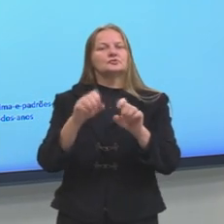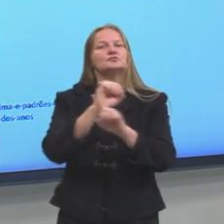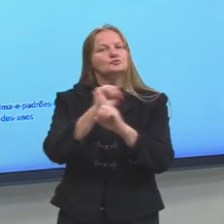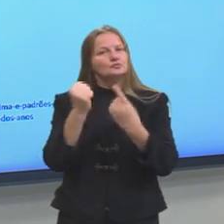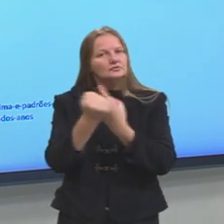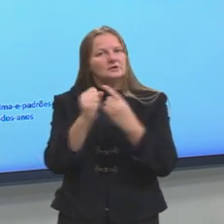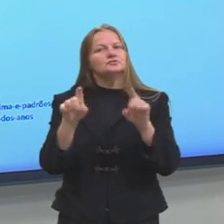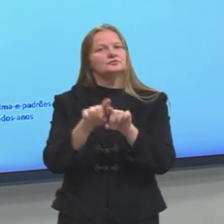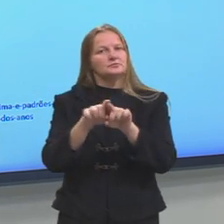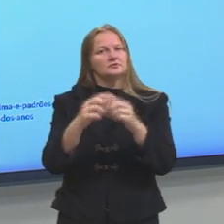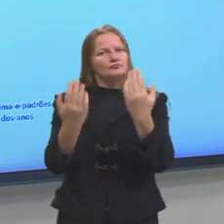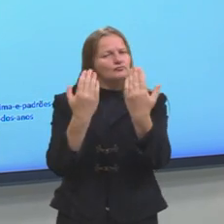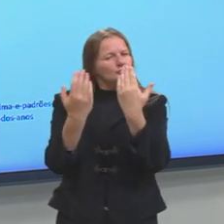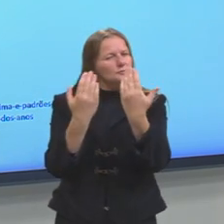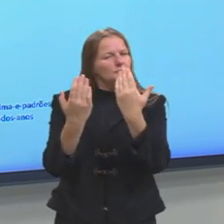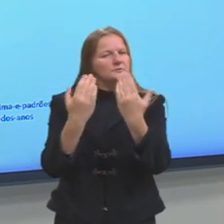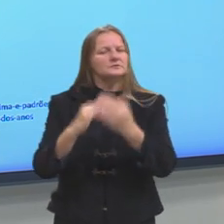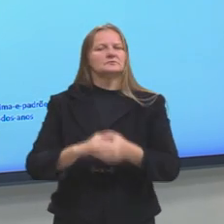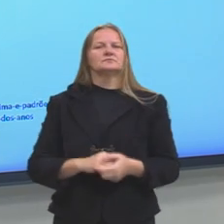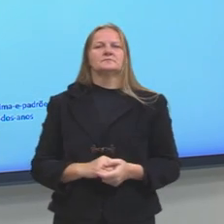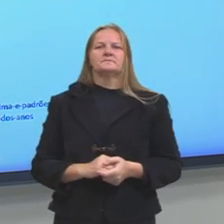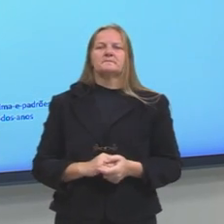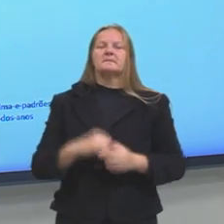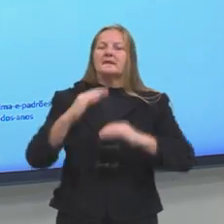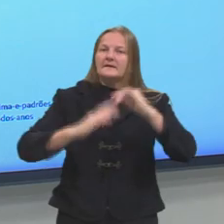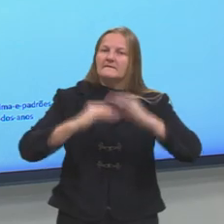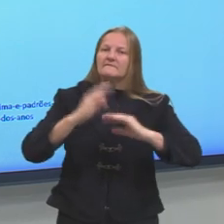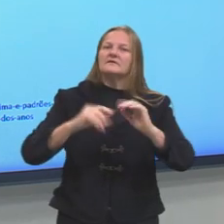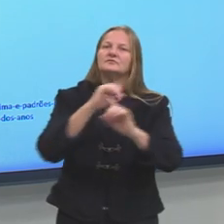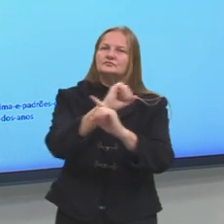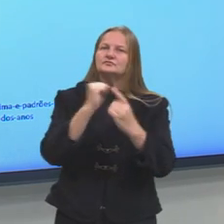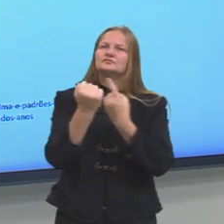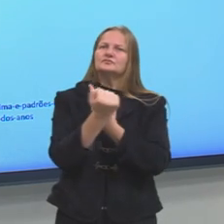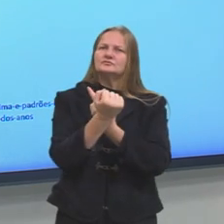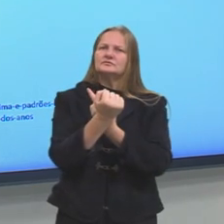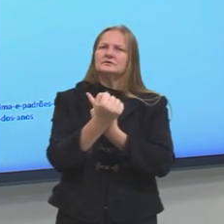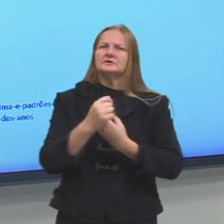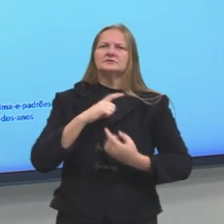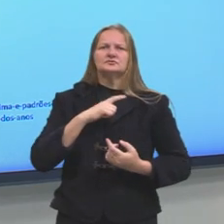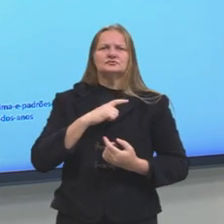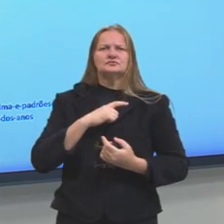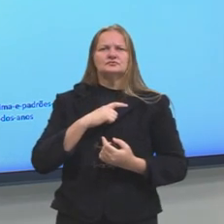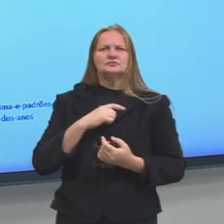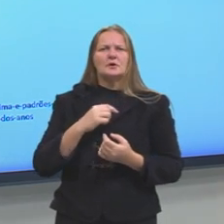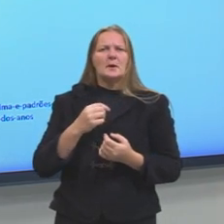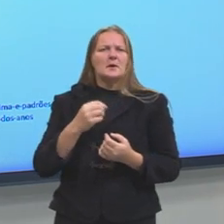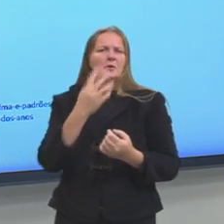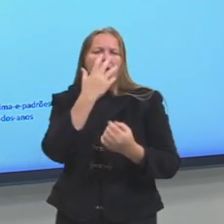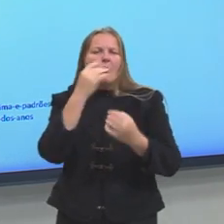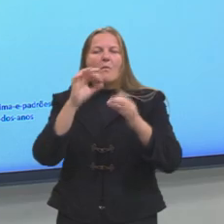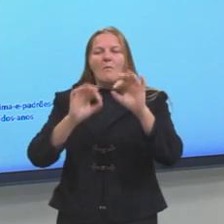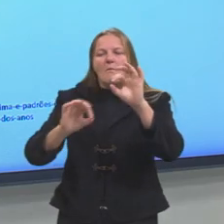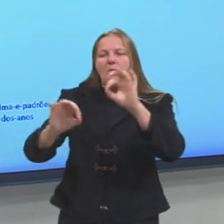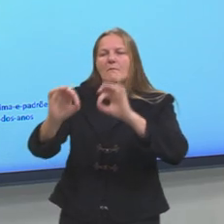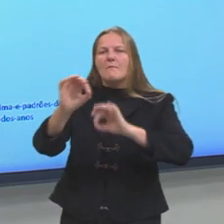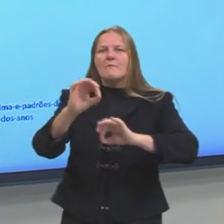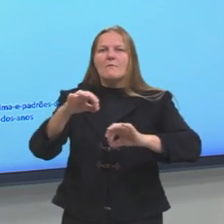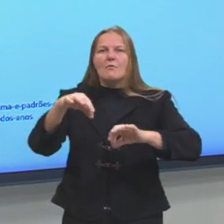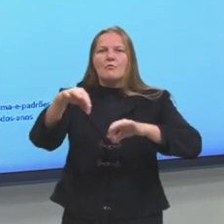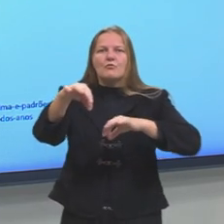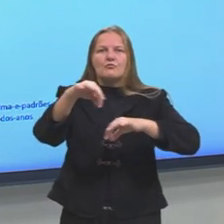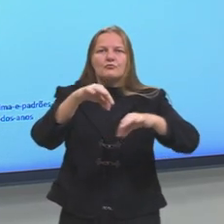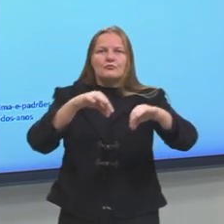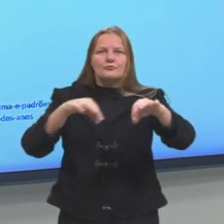tem uma estrutura, e são esses fatos sociais, essa mão invisível que vai conduzindo os